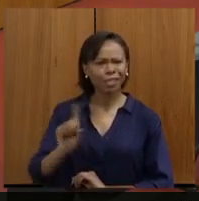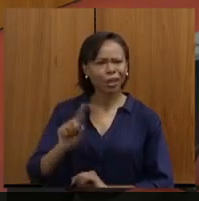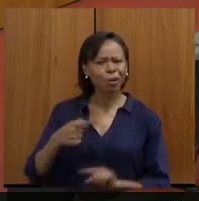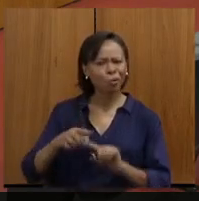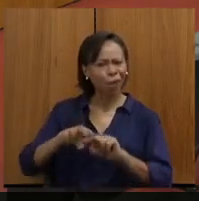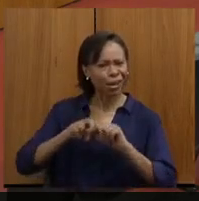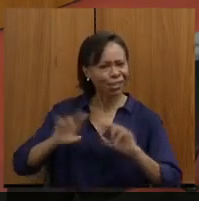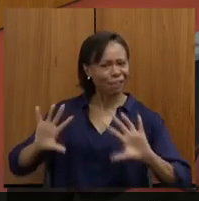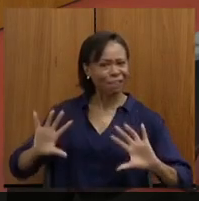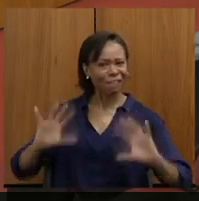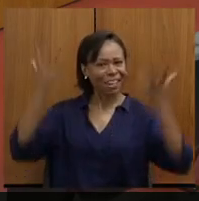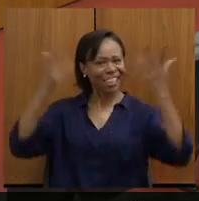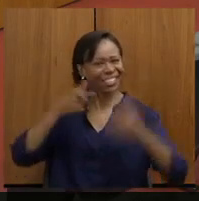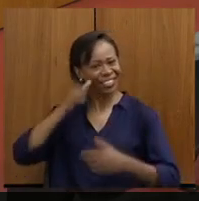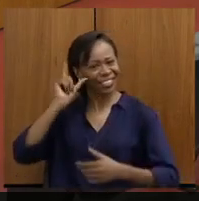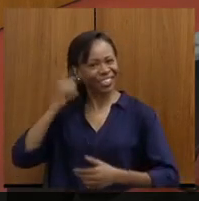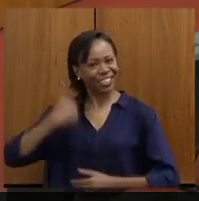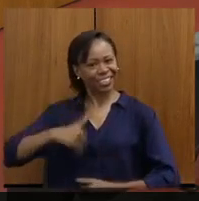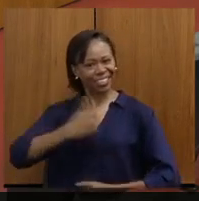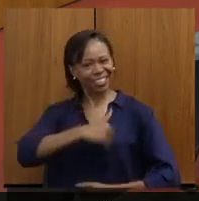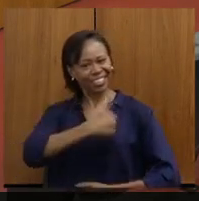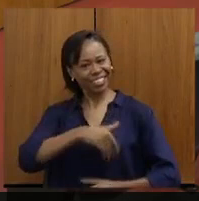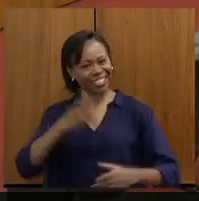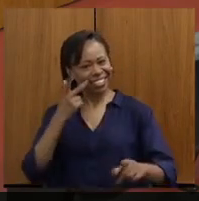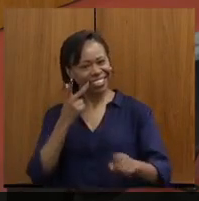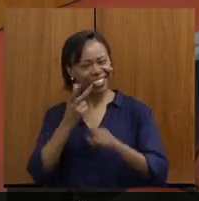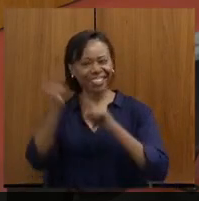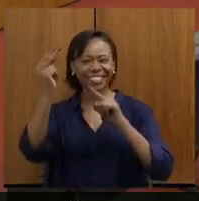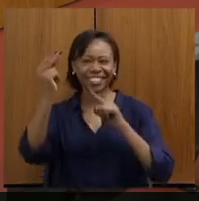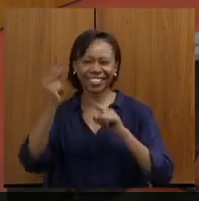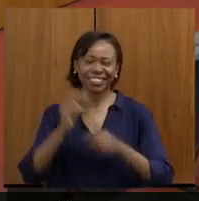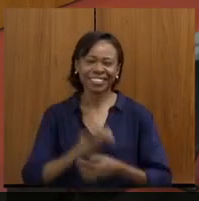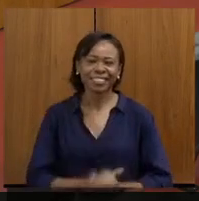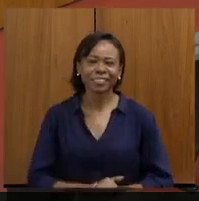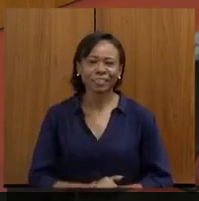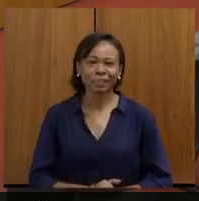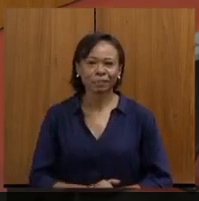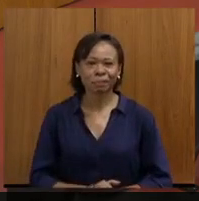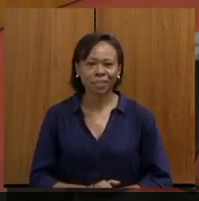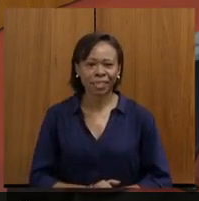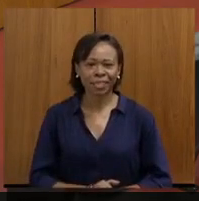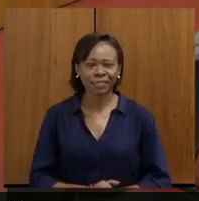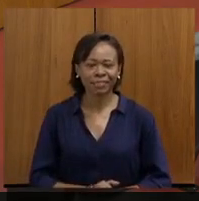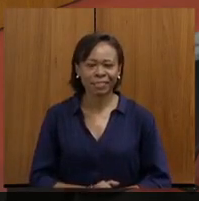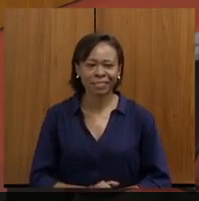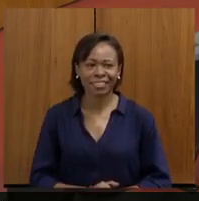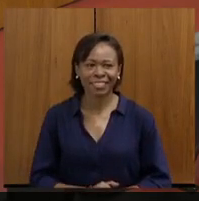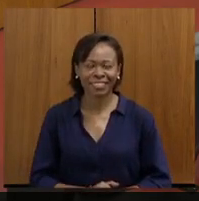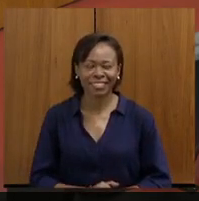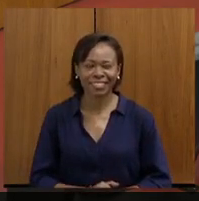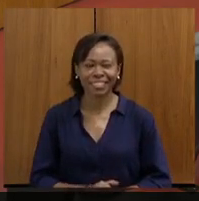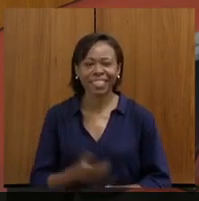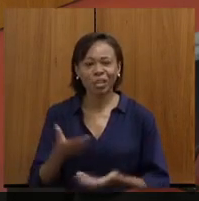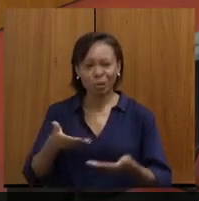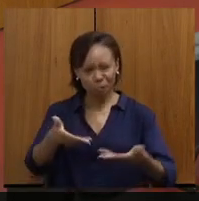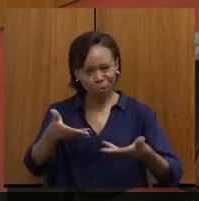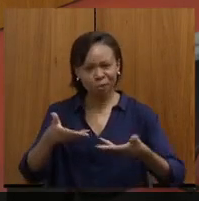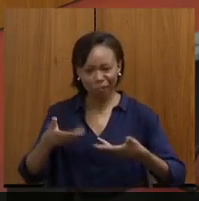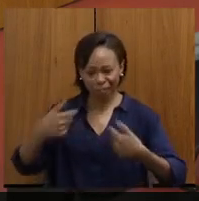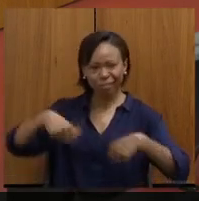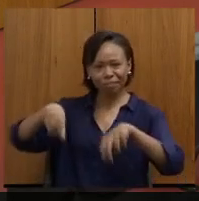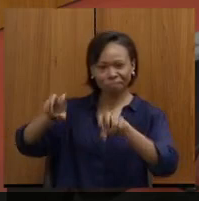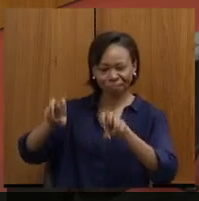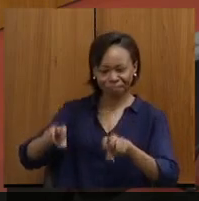festa de ontem, não é? A filha no Mineirão, então, consigam, por favor, uma cadeira para essa